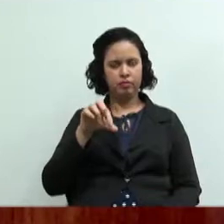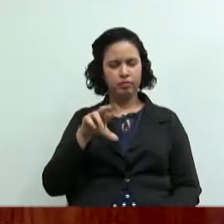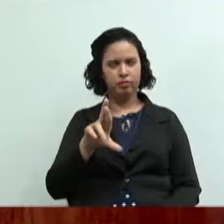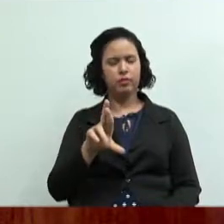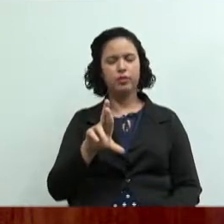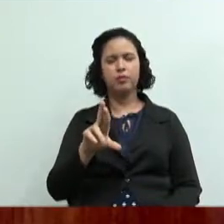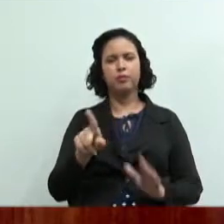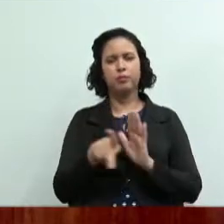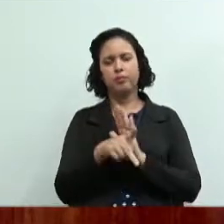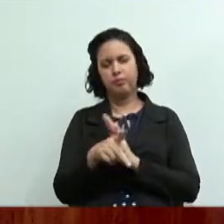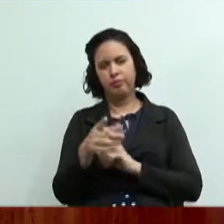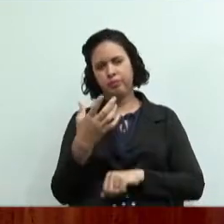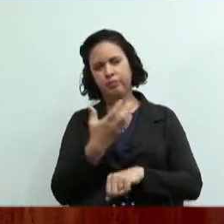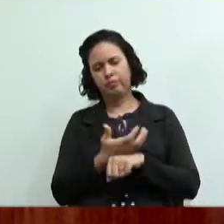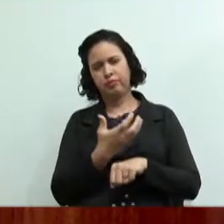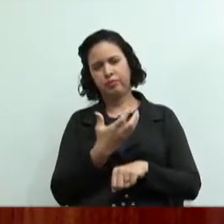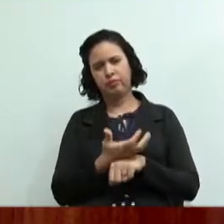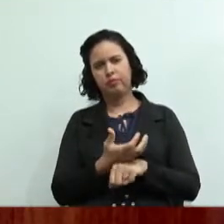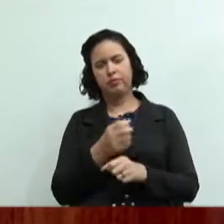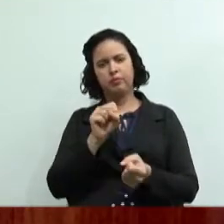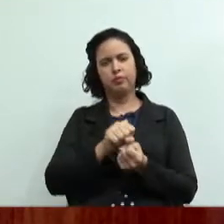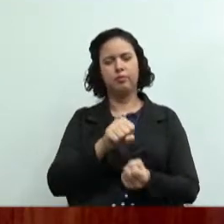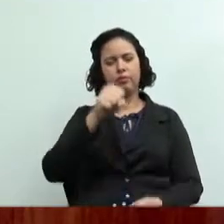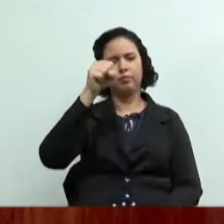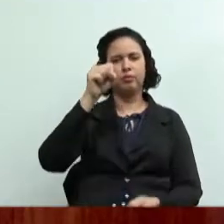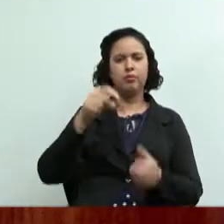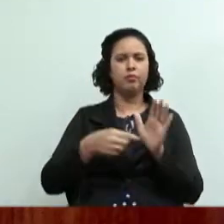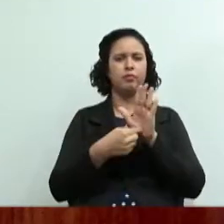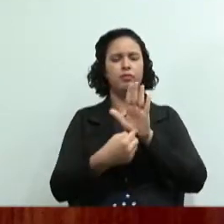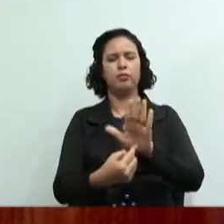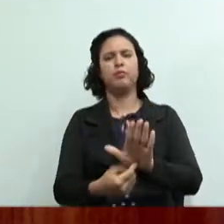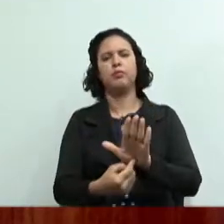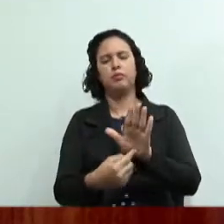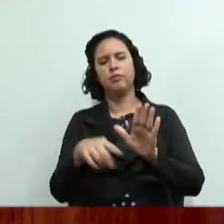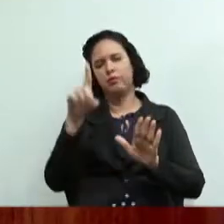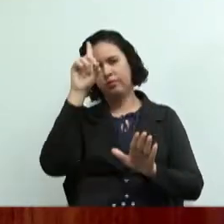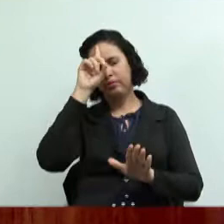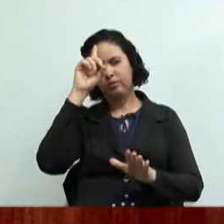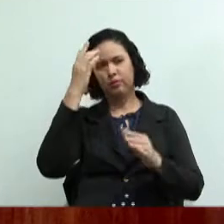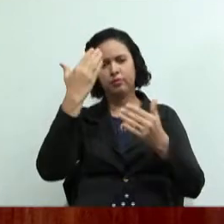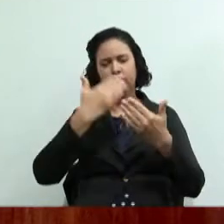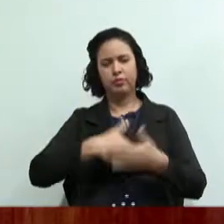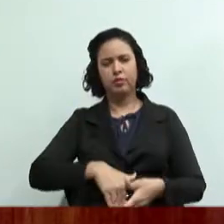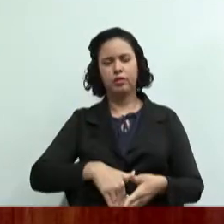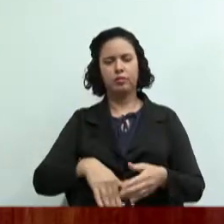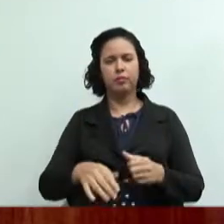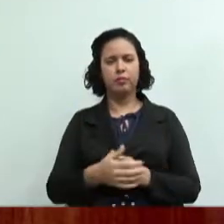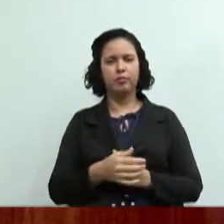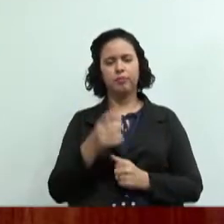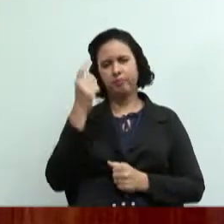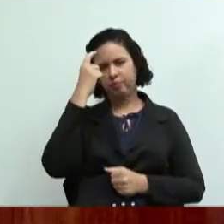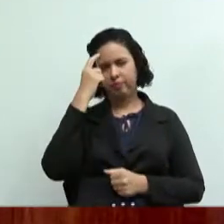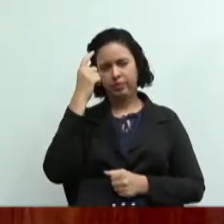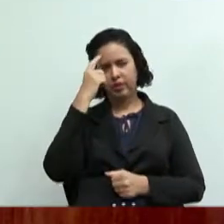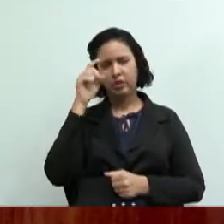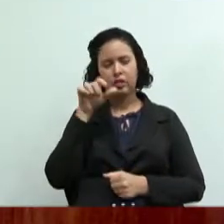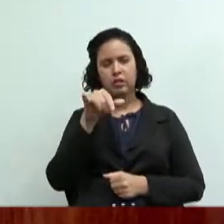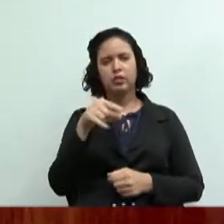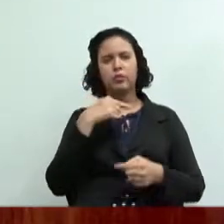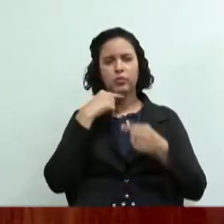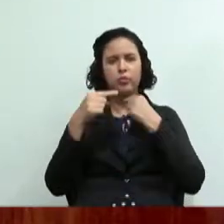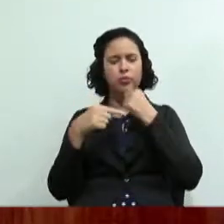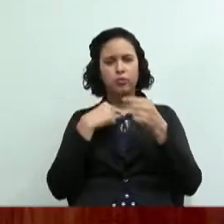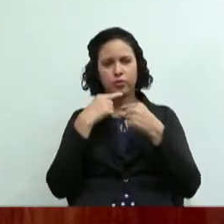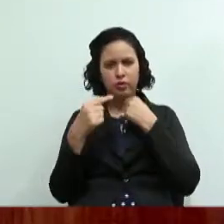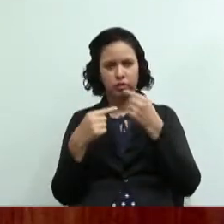depois colocar ela no banner e apresentar o banner no dia da prova aí vocês vão pensando se vocês têm dúvidas que depois do